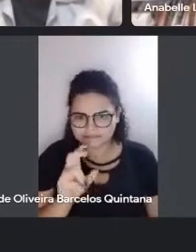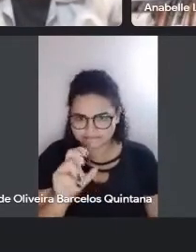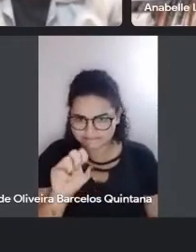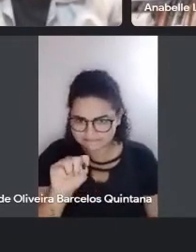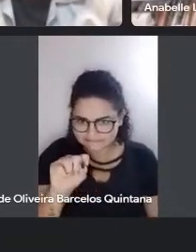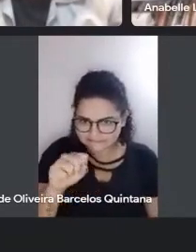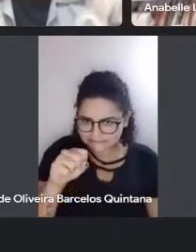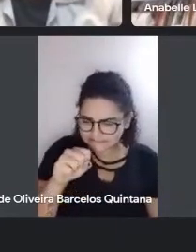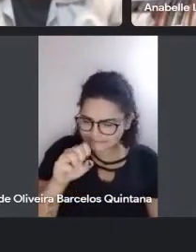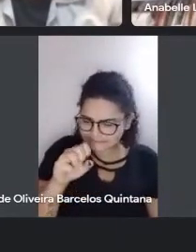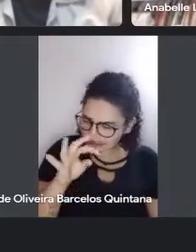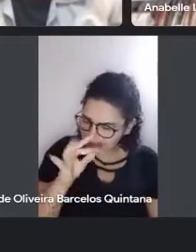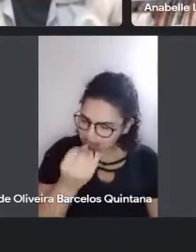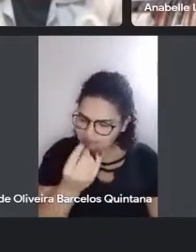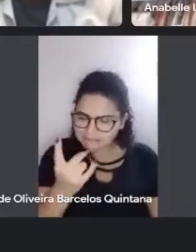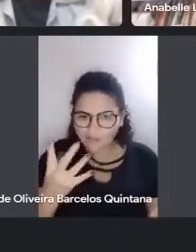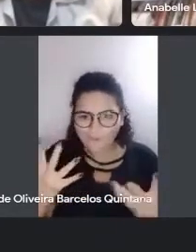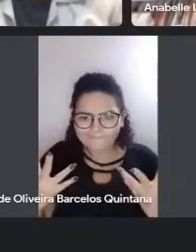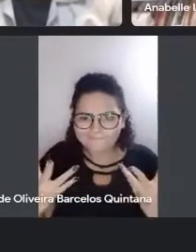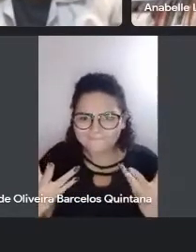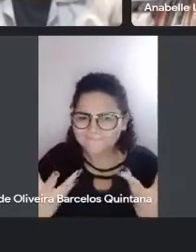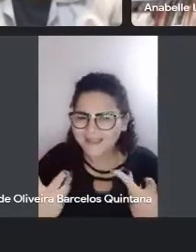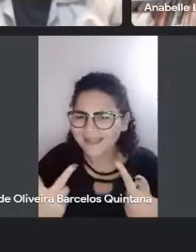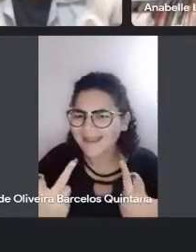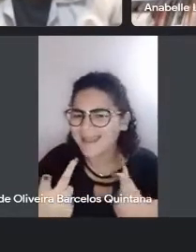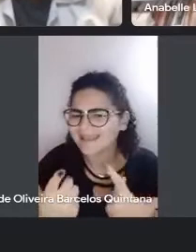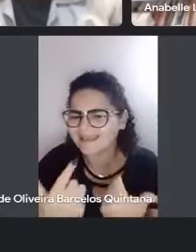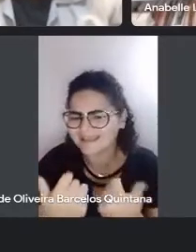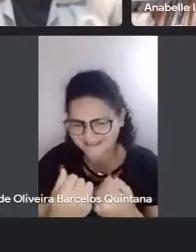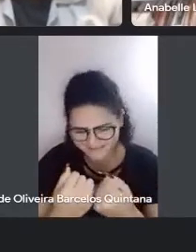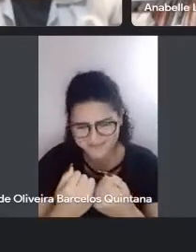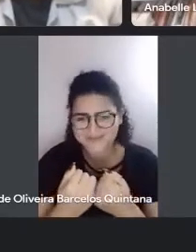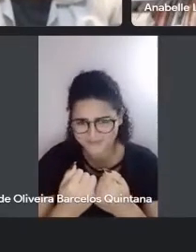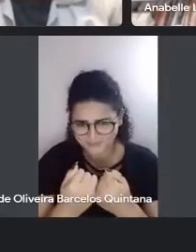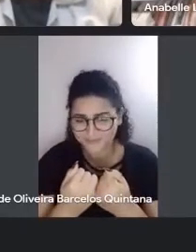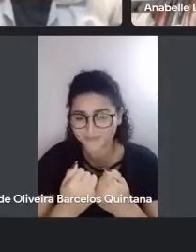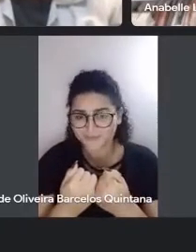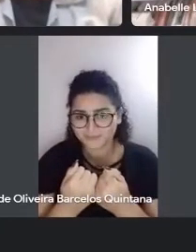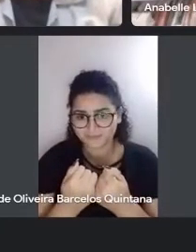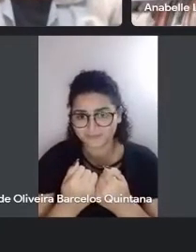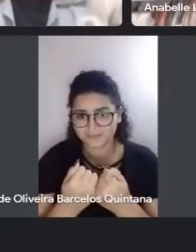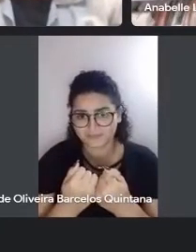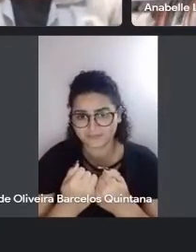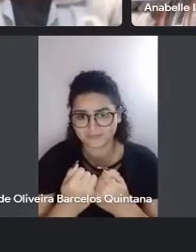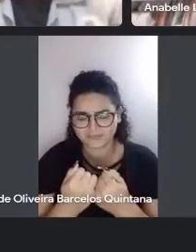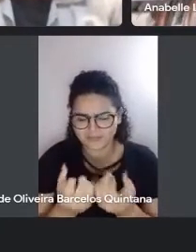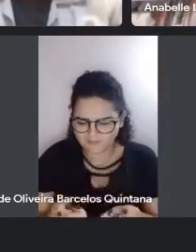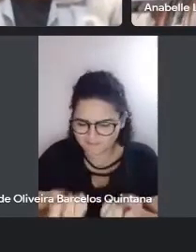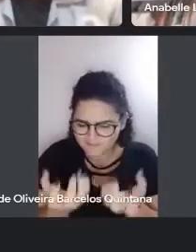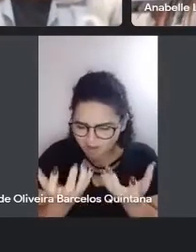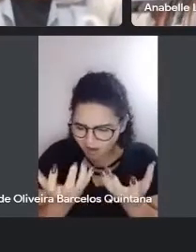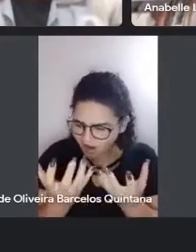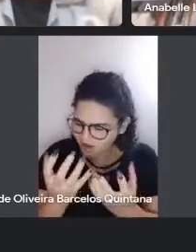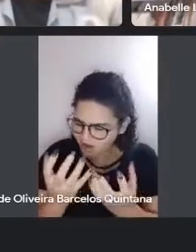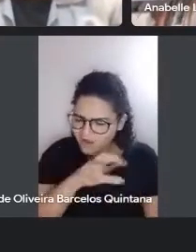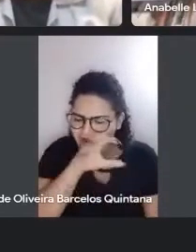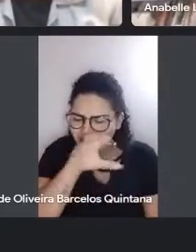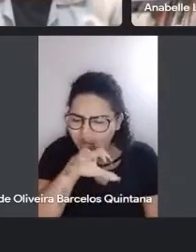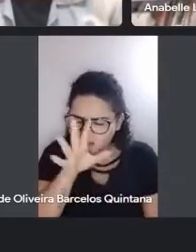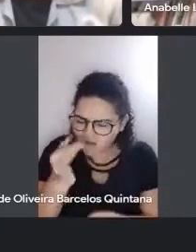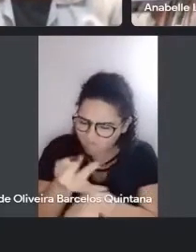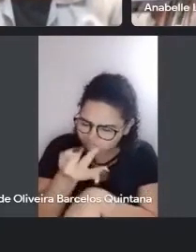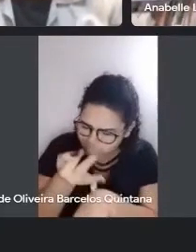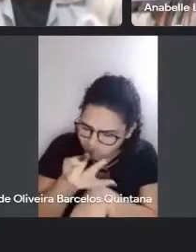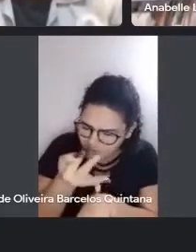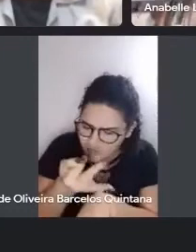reticências, aí vem o parágrafo longo, o seguinte, ressurge ao mesmo tempo a fauna resistente das caatingas,